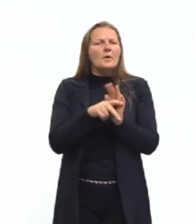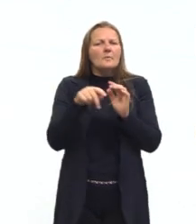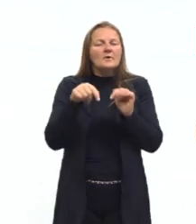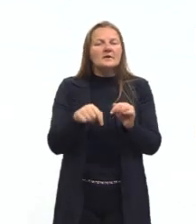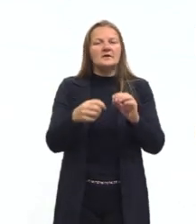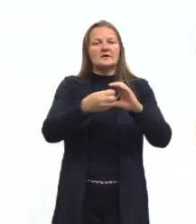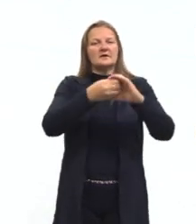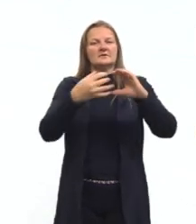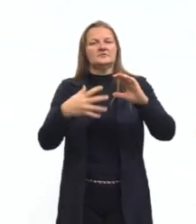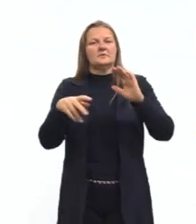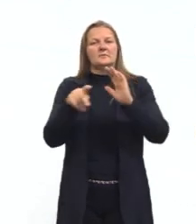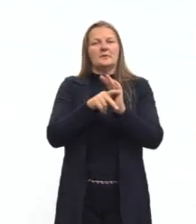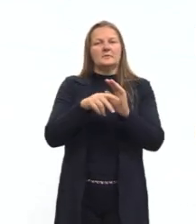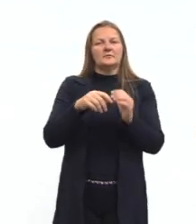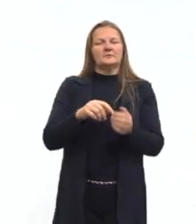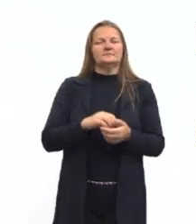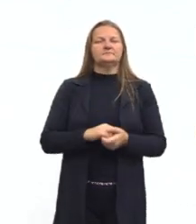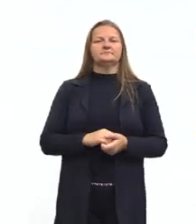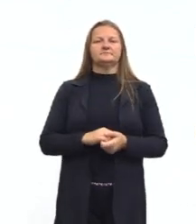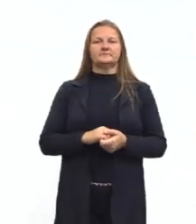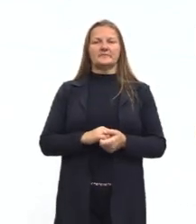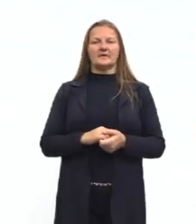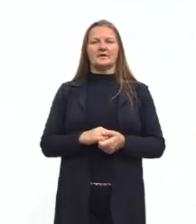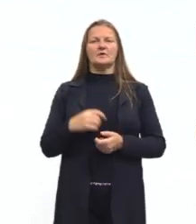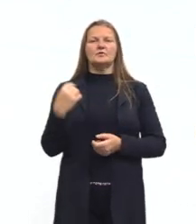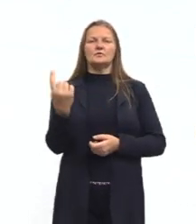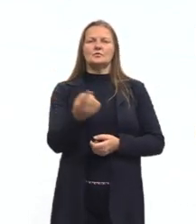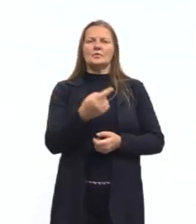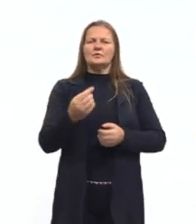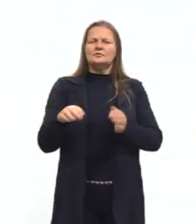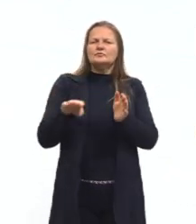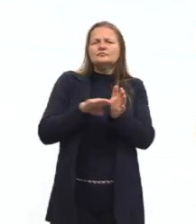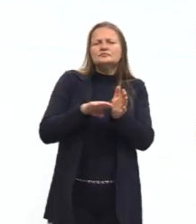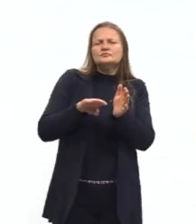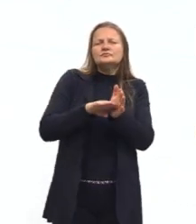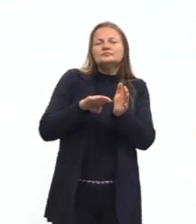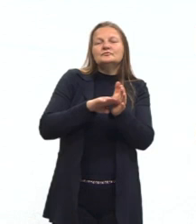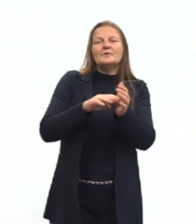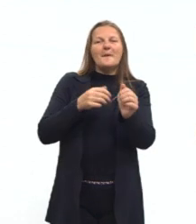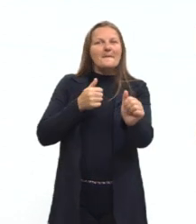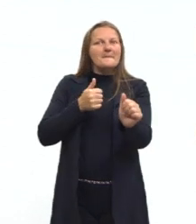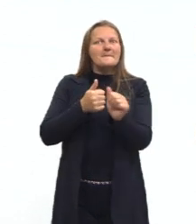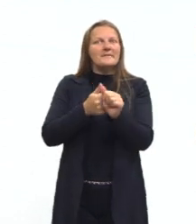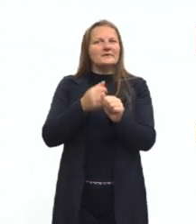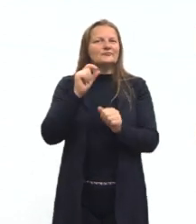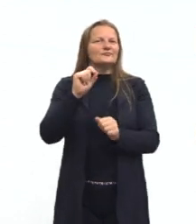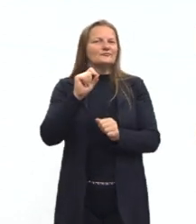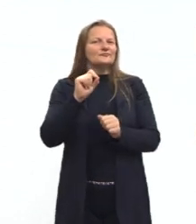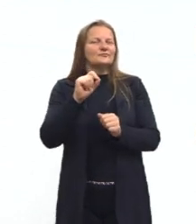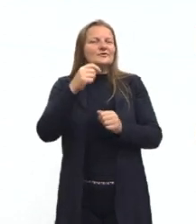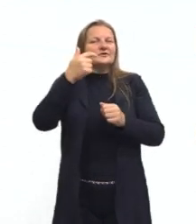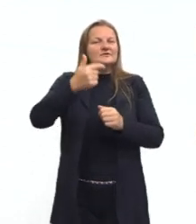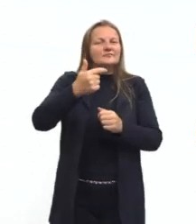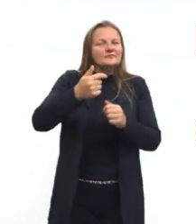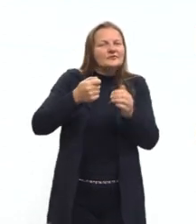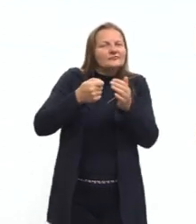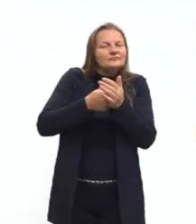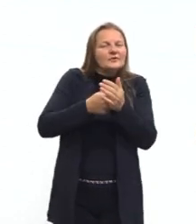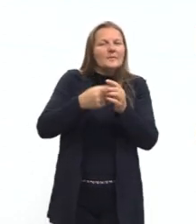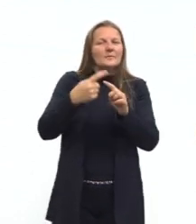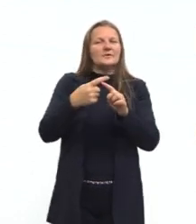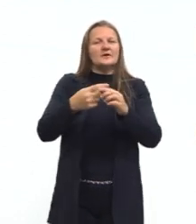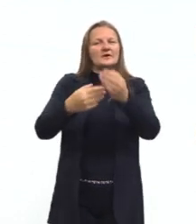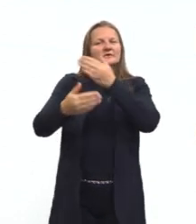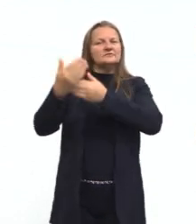país de verdade, mais genuína. Então a gente vai chegando um pouquinho perto. Por que eu estou dizendo que é a segunda tentativa?